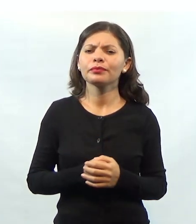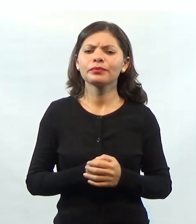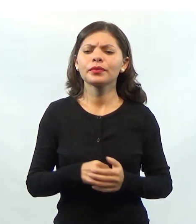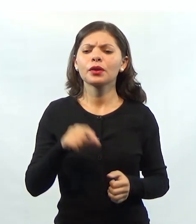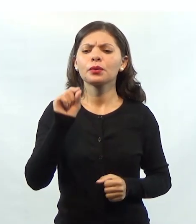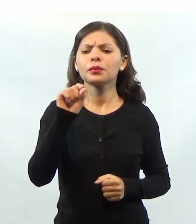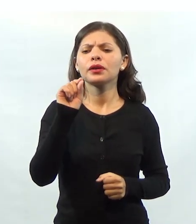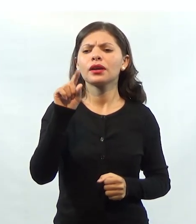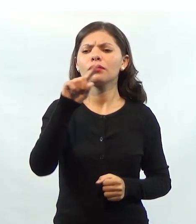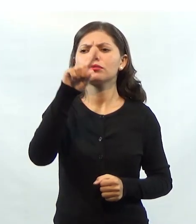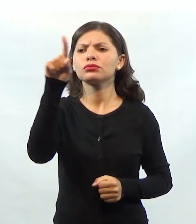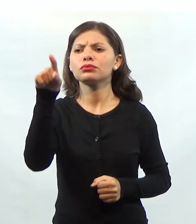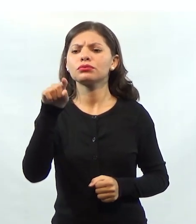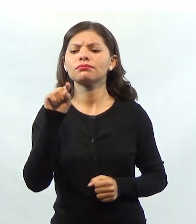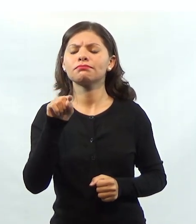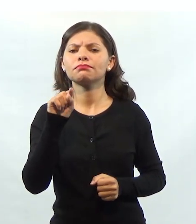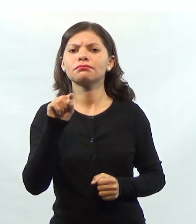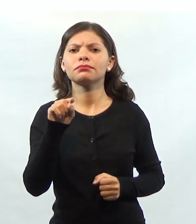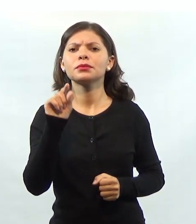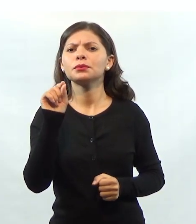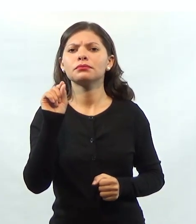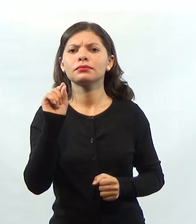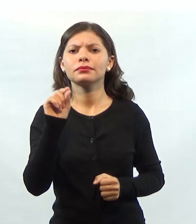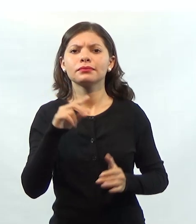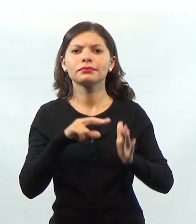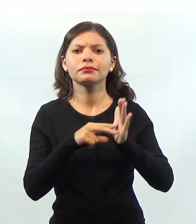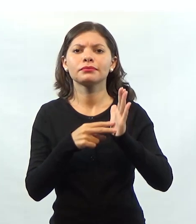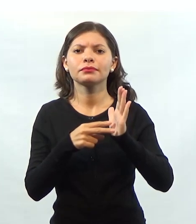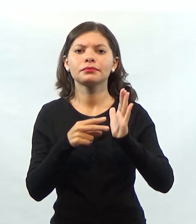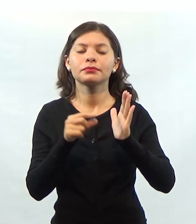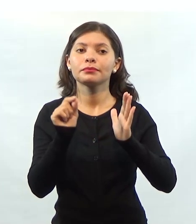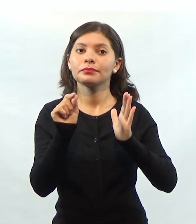O que é um produto ponto de interrogação?